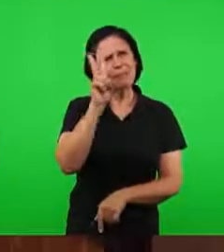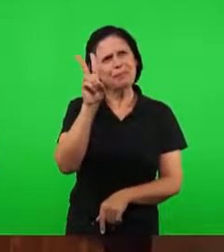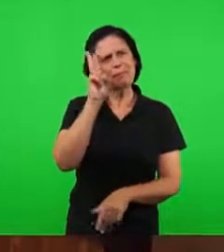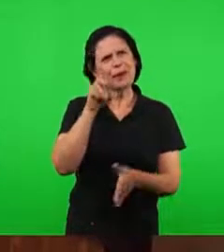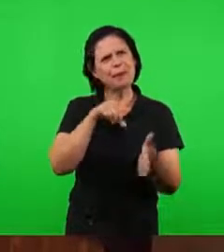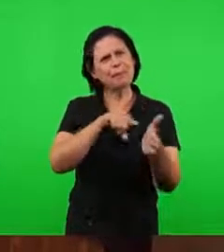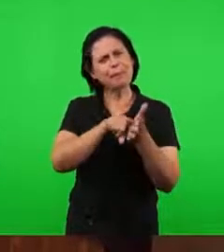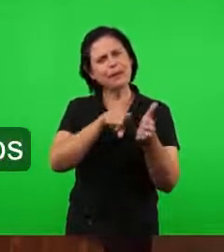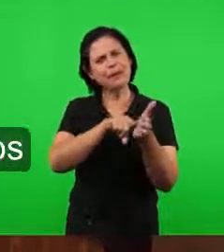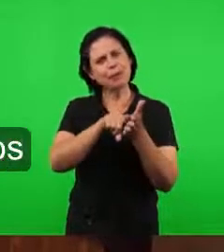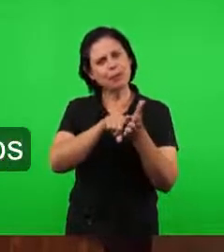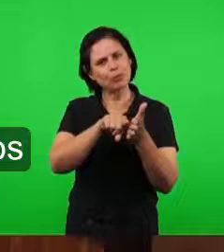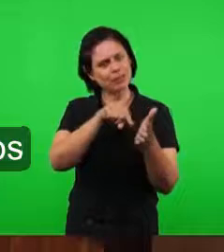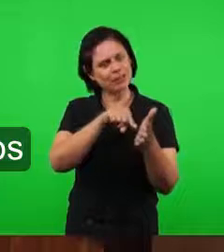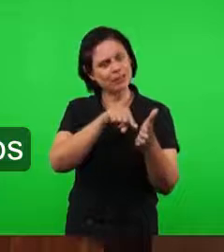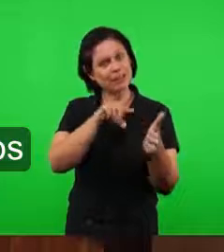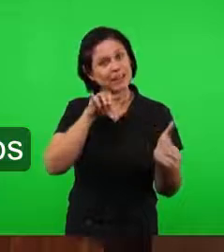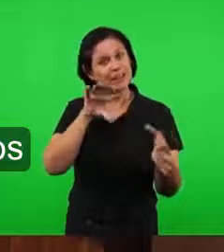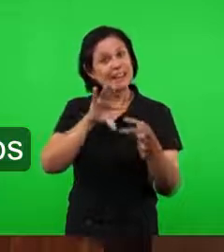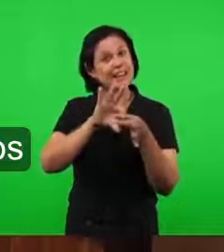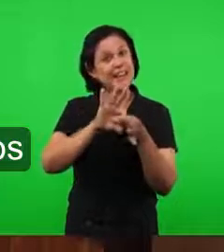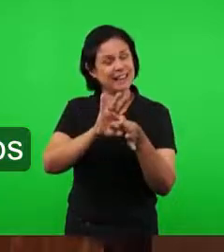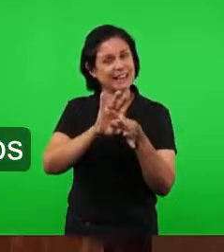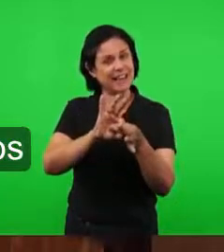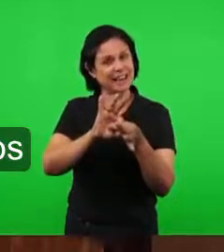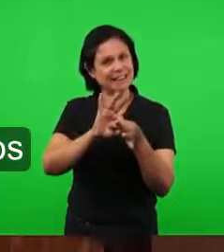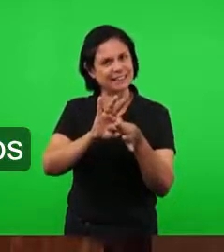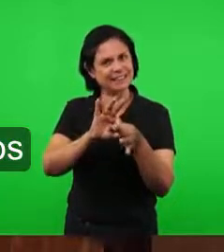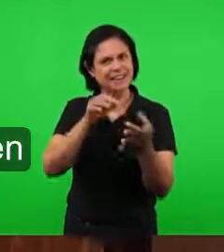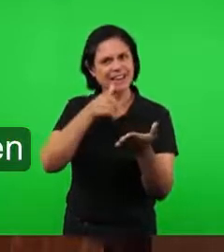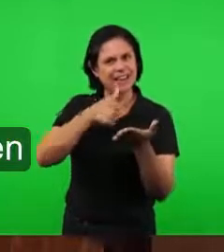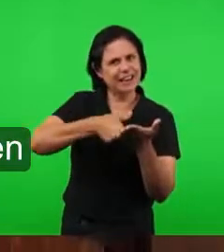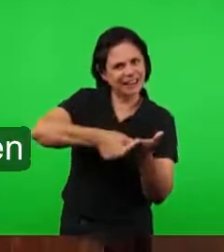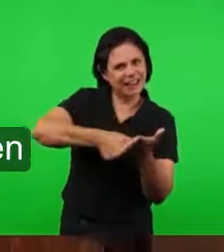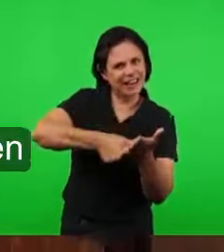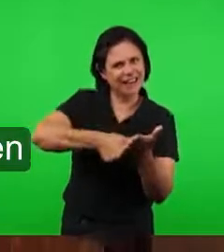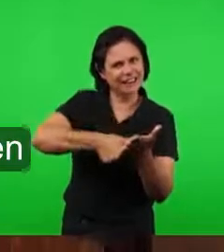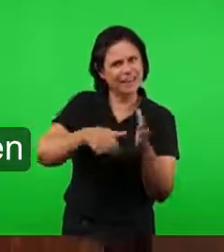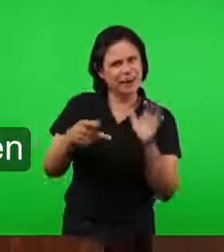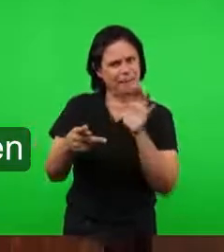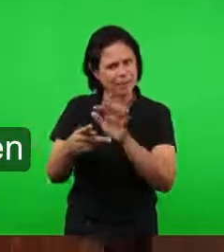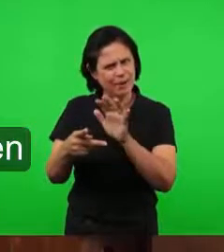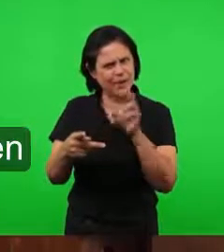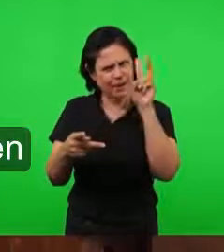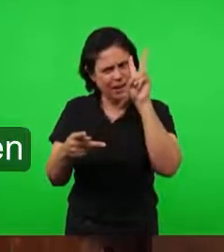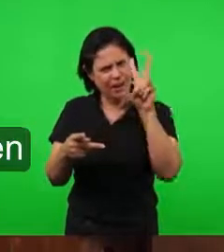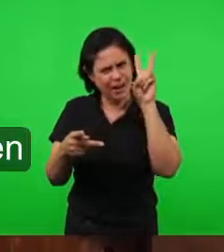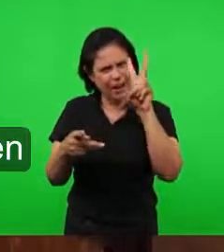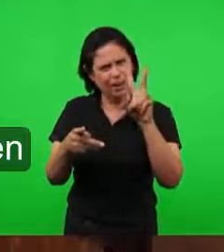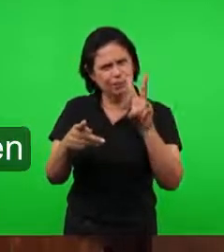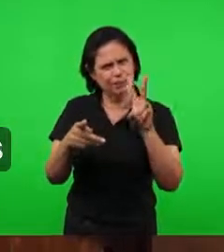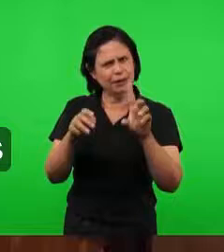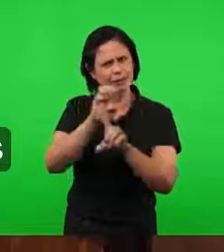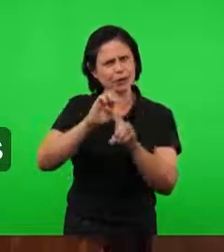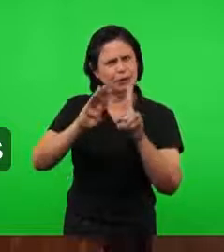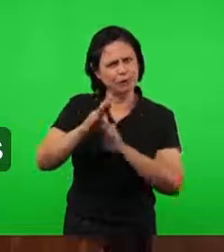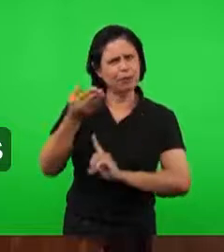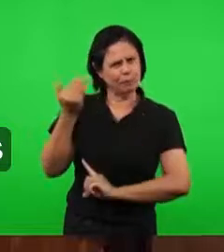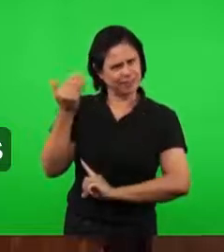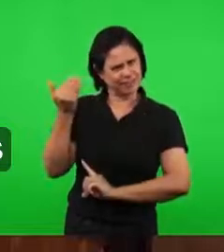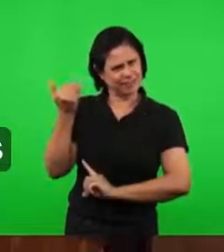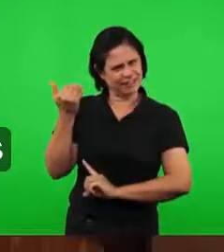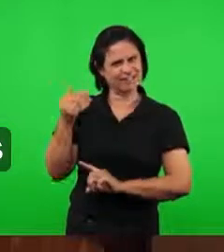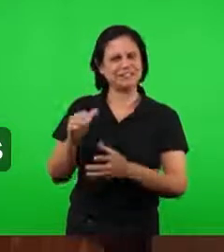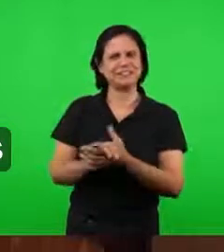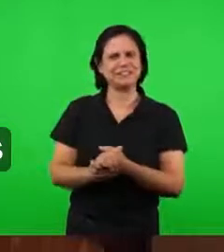pergunta está relacionada àquilo que foi feito com relação à carta a Pérgamos. Os irmãos se lembram em escolas bíblicas anteriores, quando nós também